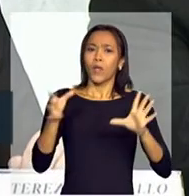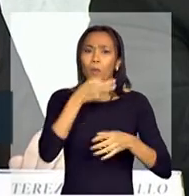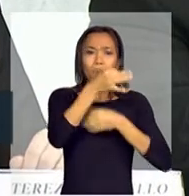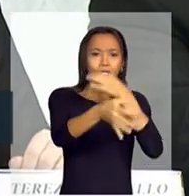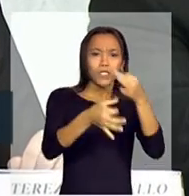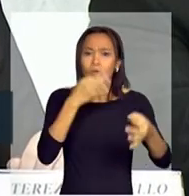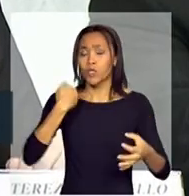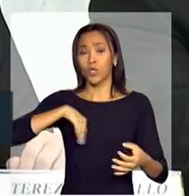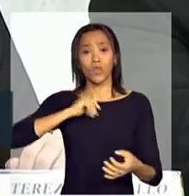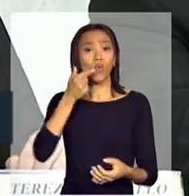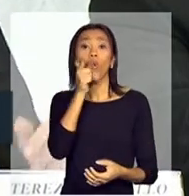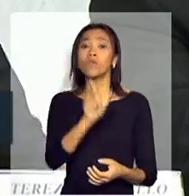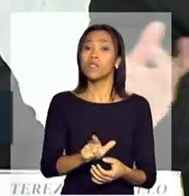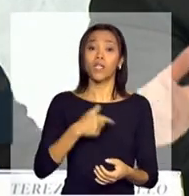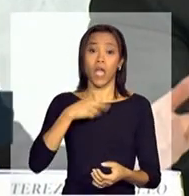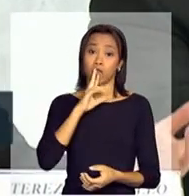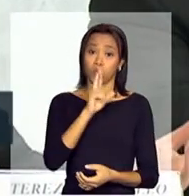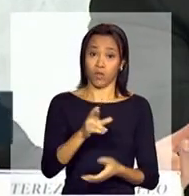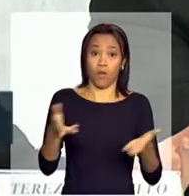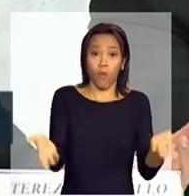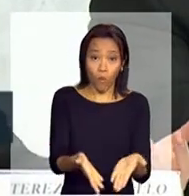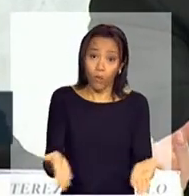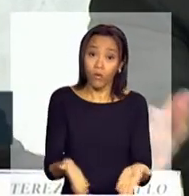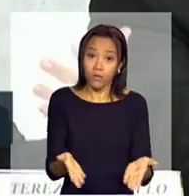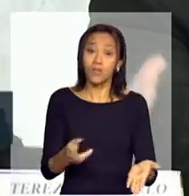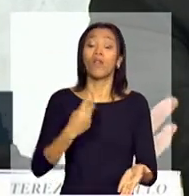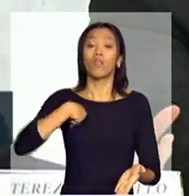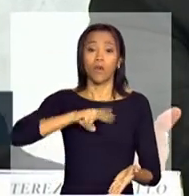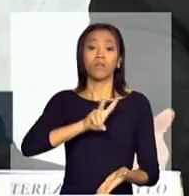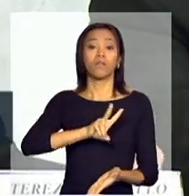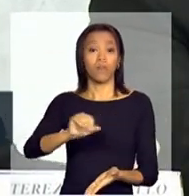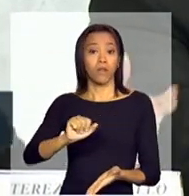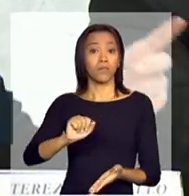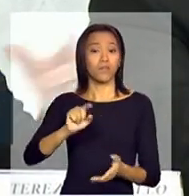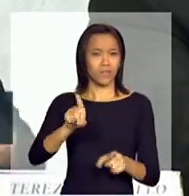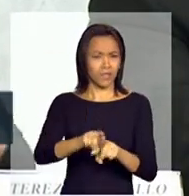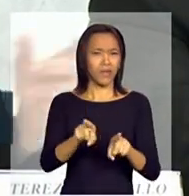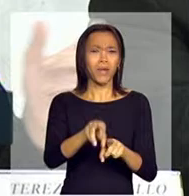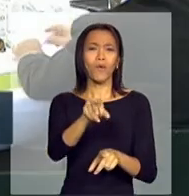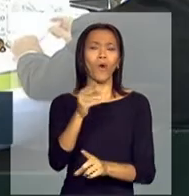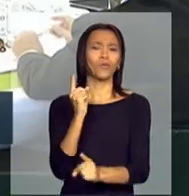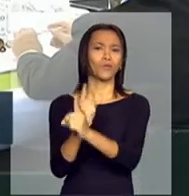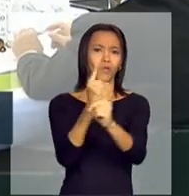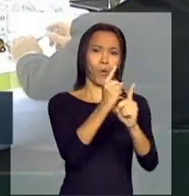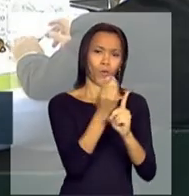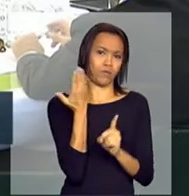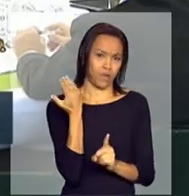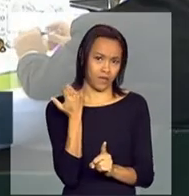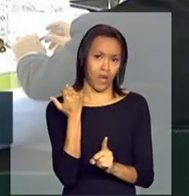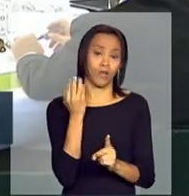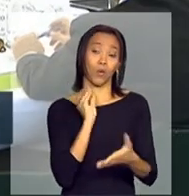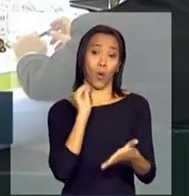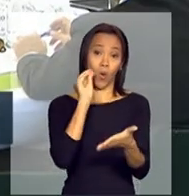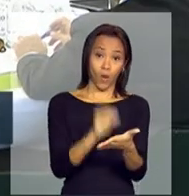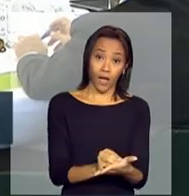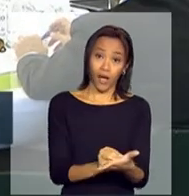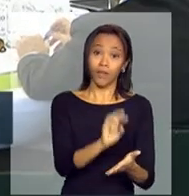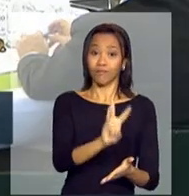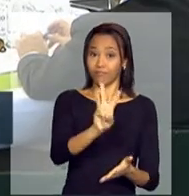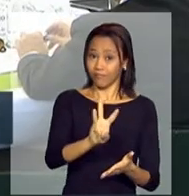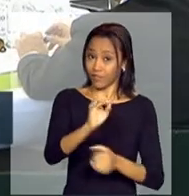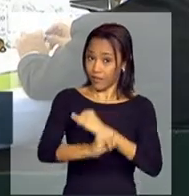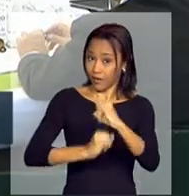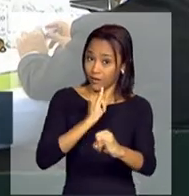a gente não conseguir responder hoje, nós vamos fazer como fizemos das outras vezes, colocar as respostas no site, mandar